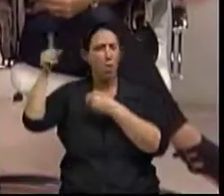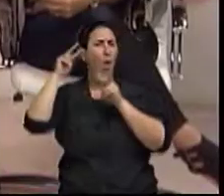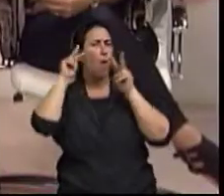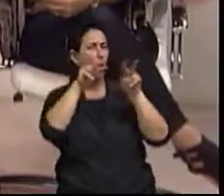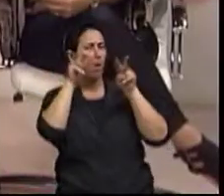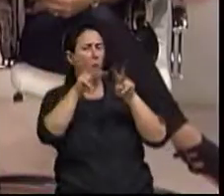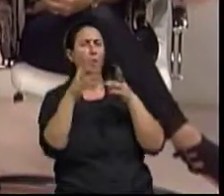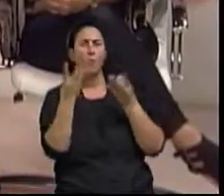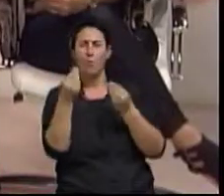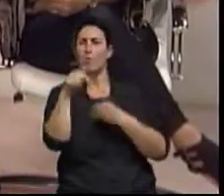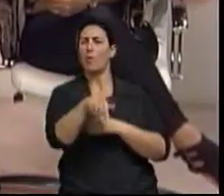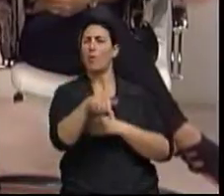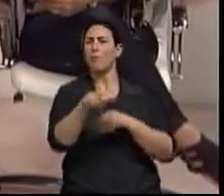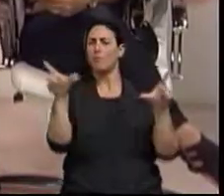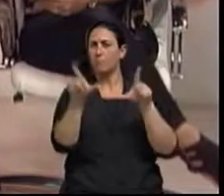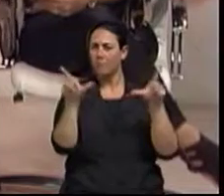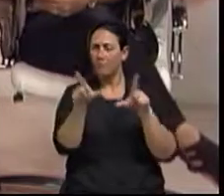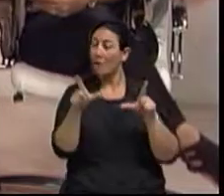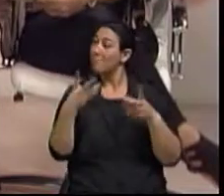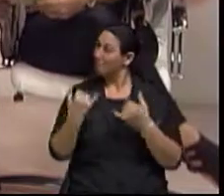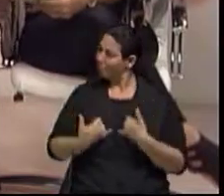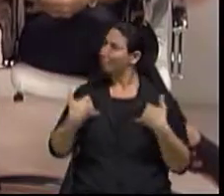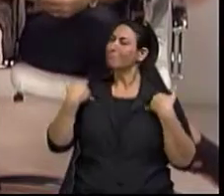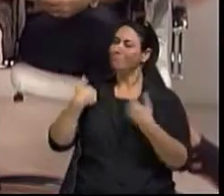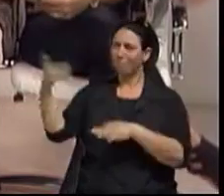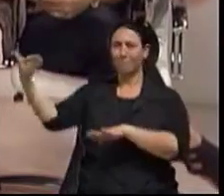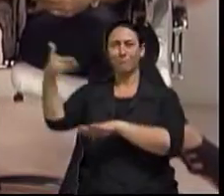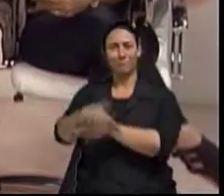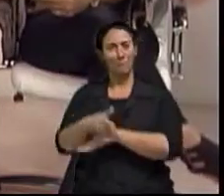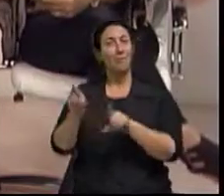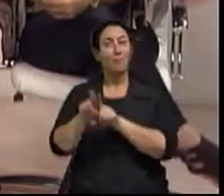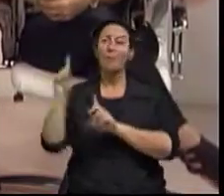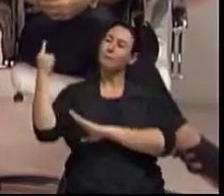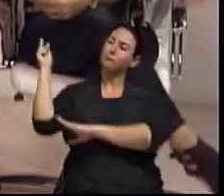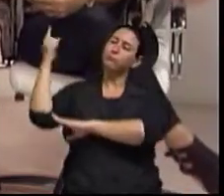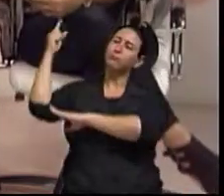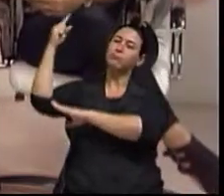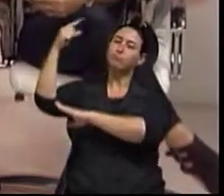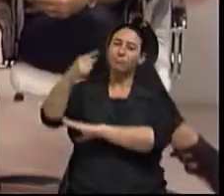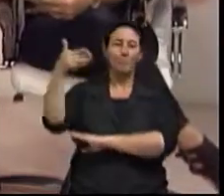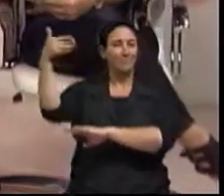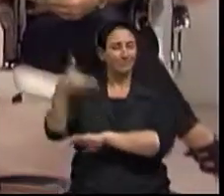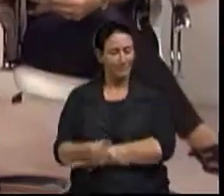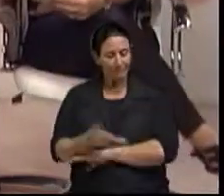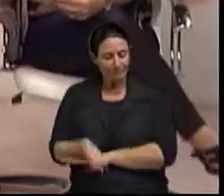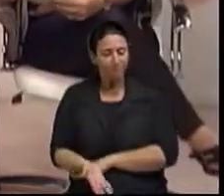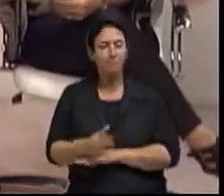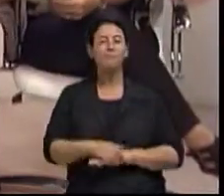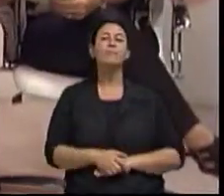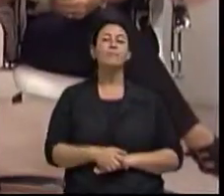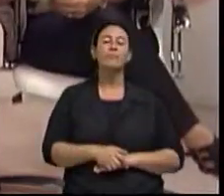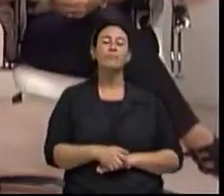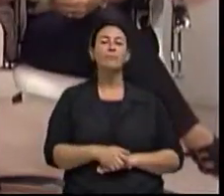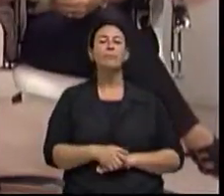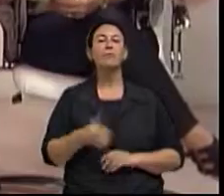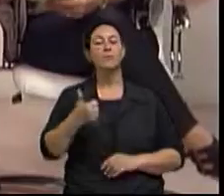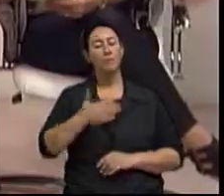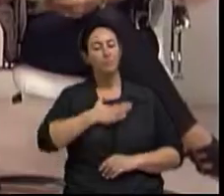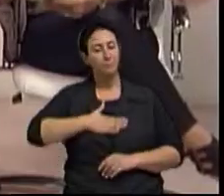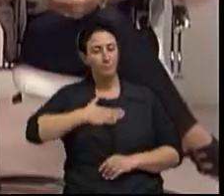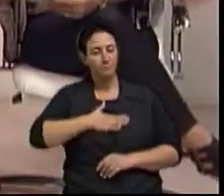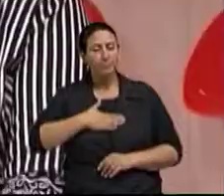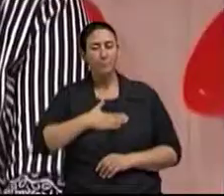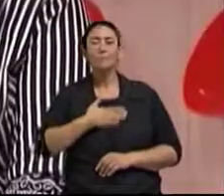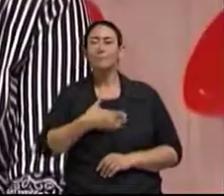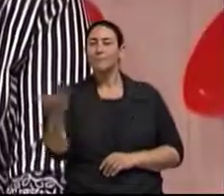este programa. E nos honra também a sua presença aqui, fazer essa viagem para estar com a gente. Obrigada, uma saudação ao Alfredo.